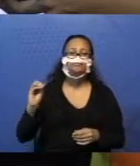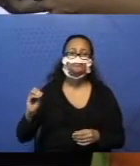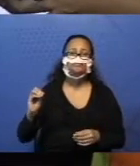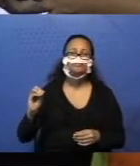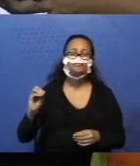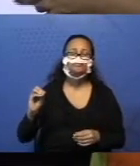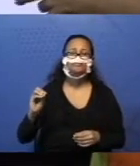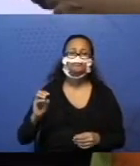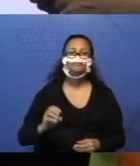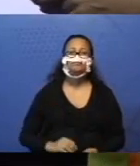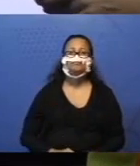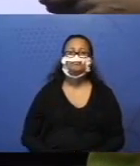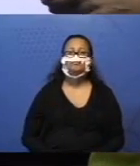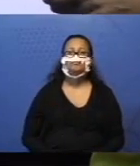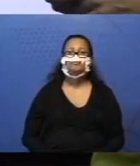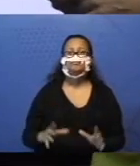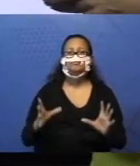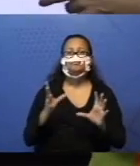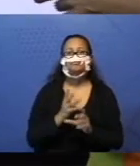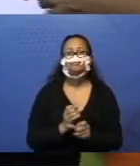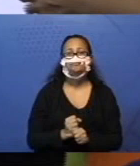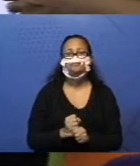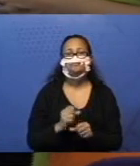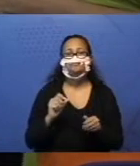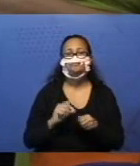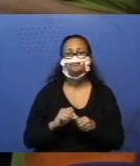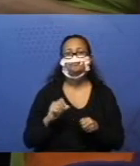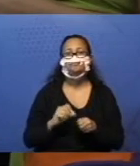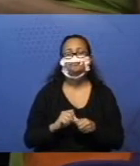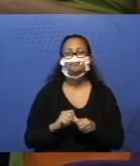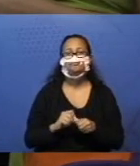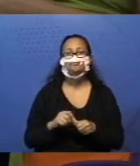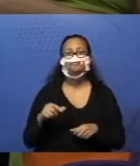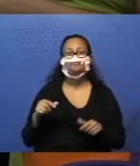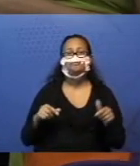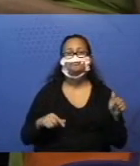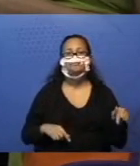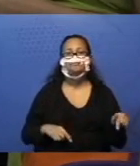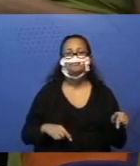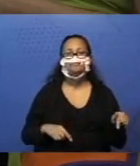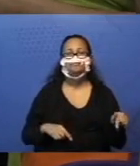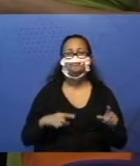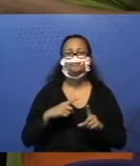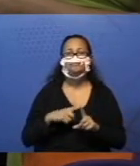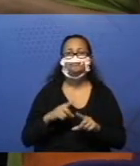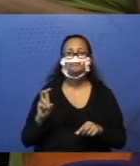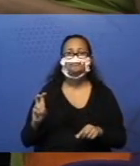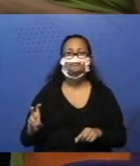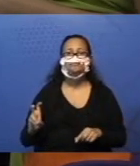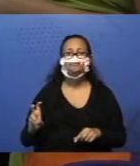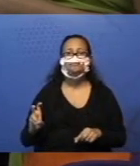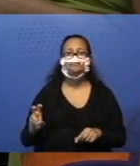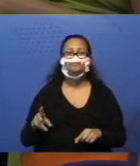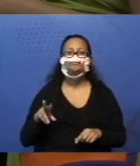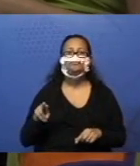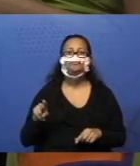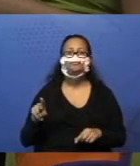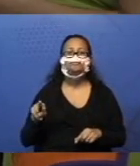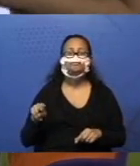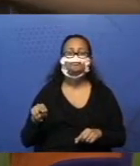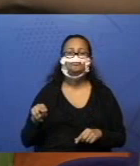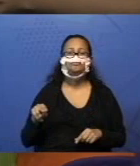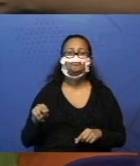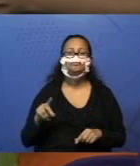a adição que eu fiz. 7 mais 5 é igual